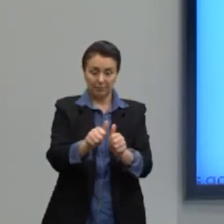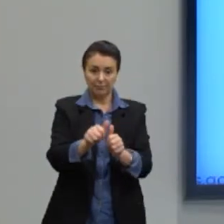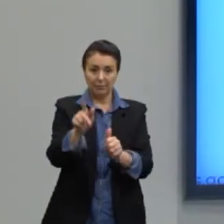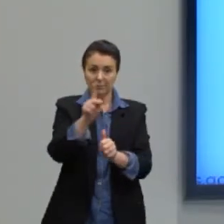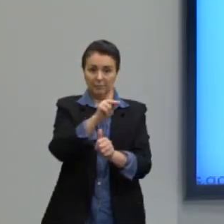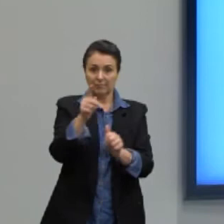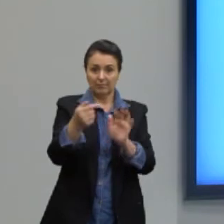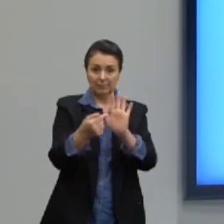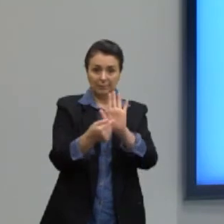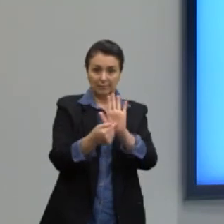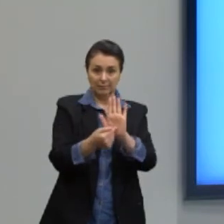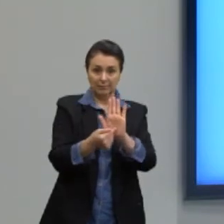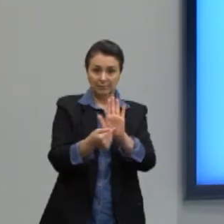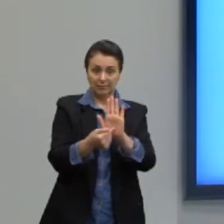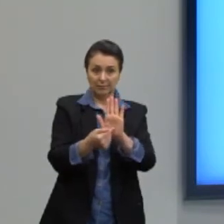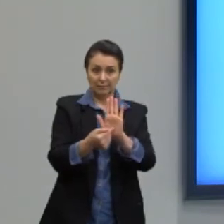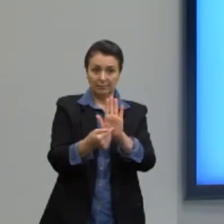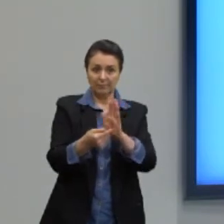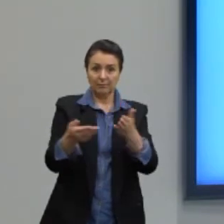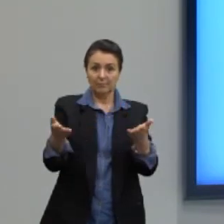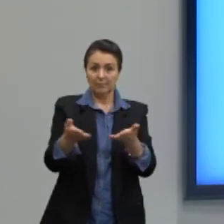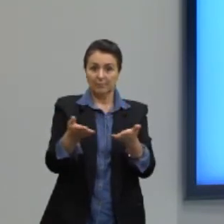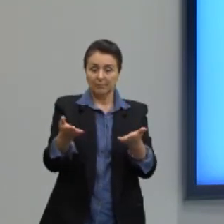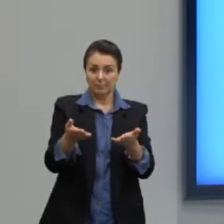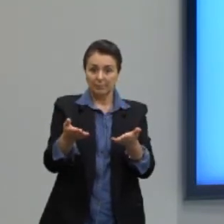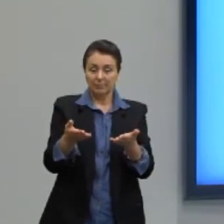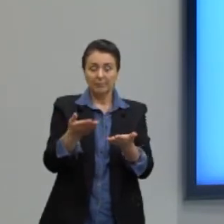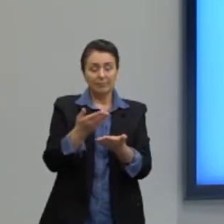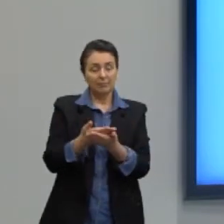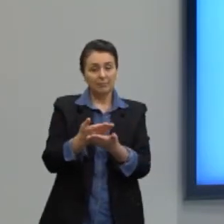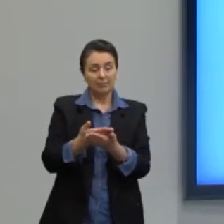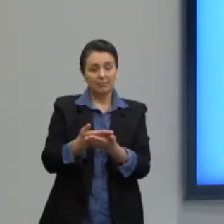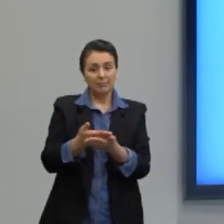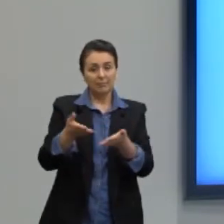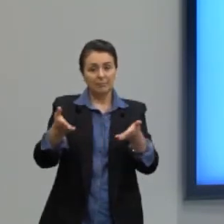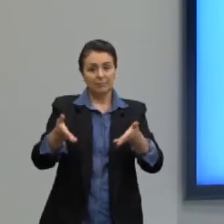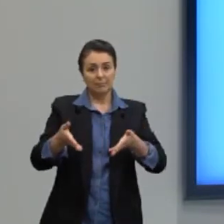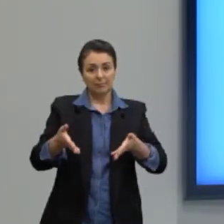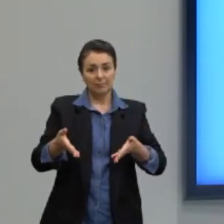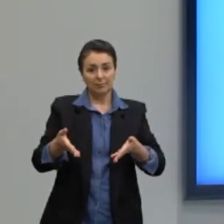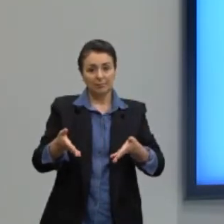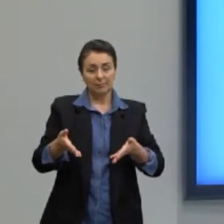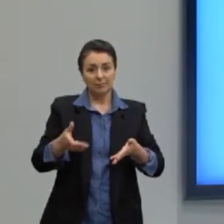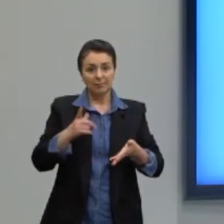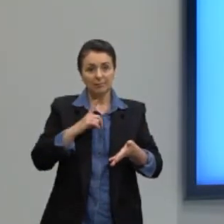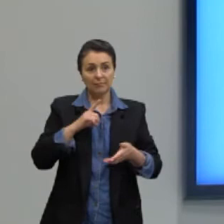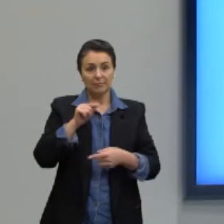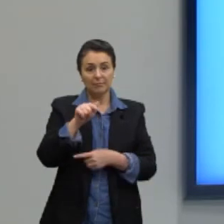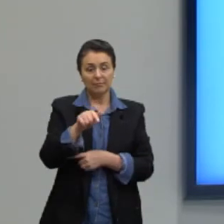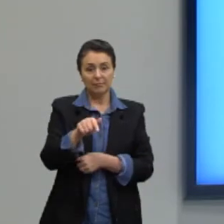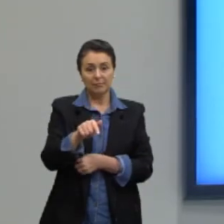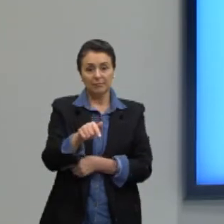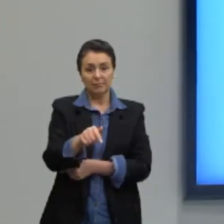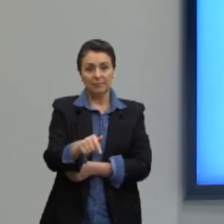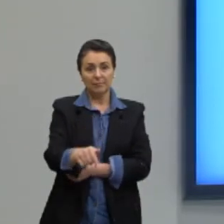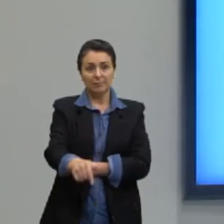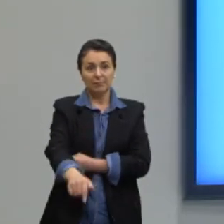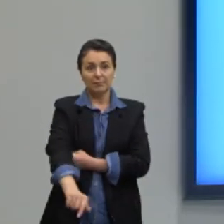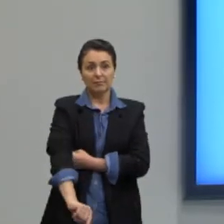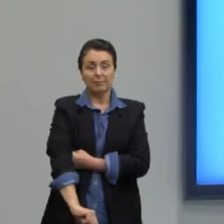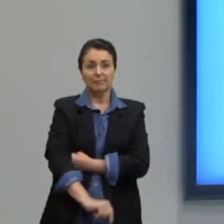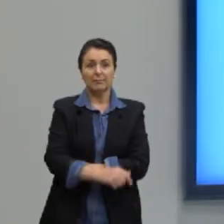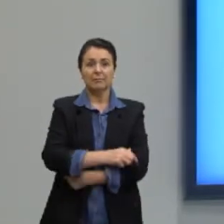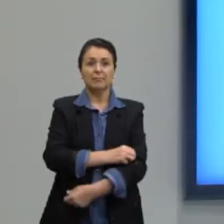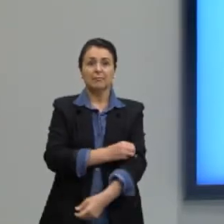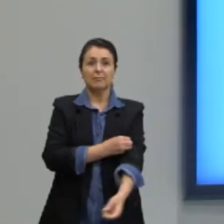que a gente vai traçar a nossa aula de hoje. Então, o que que eu tenho aqui? Eu tenho um